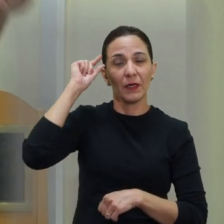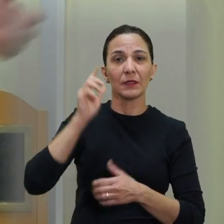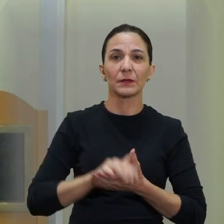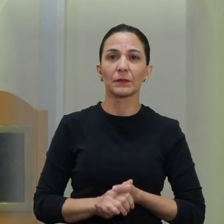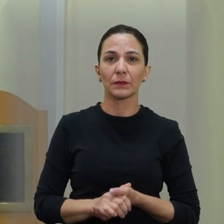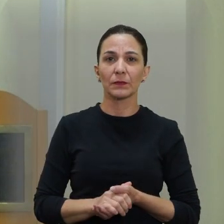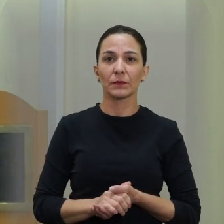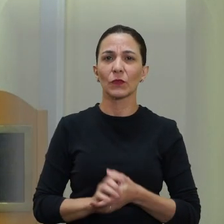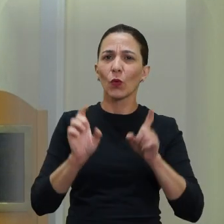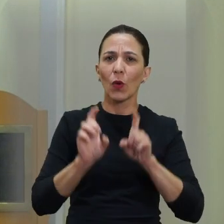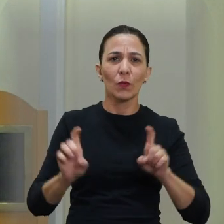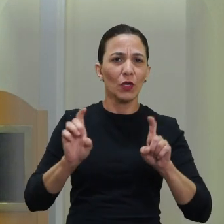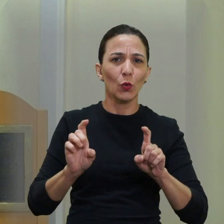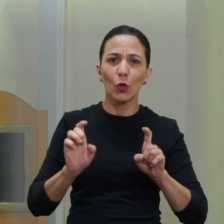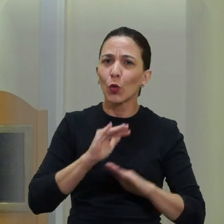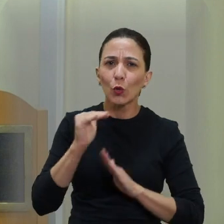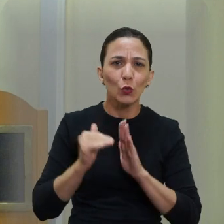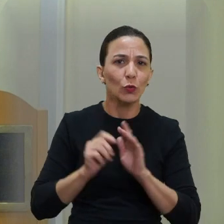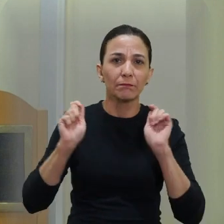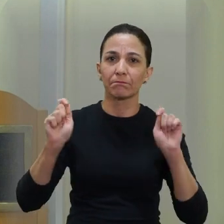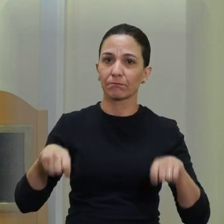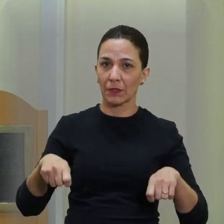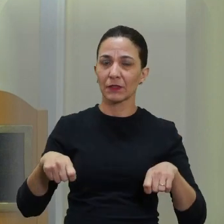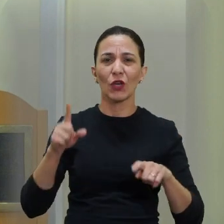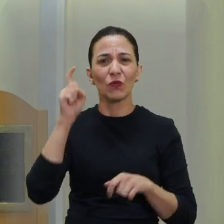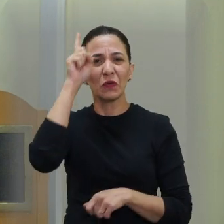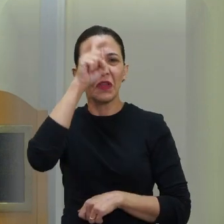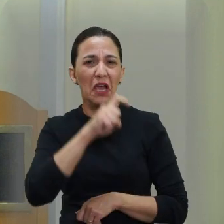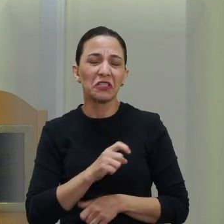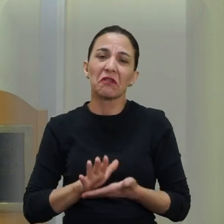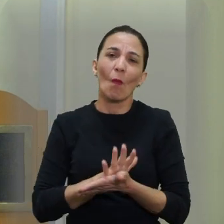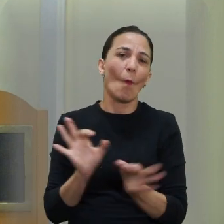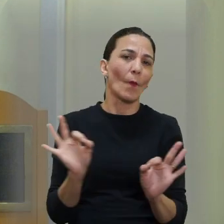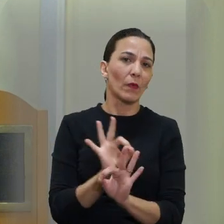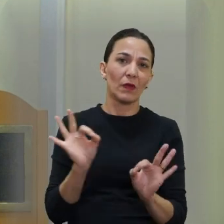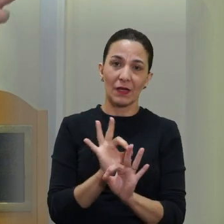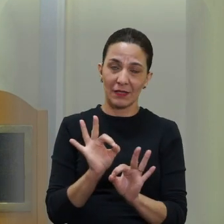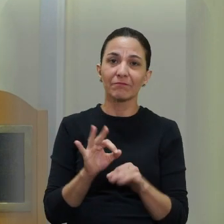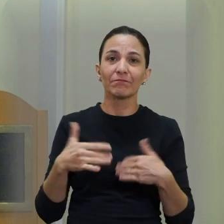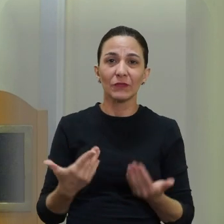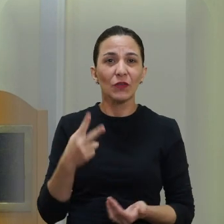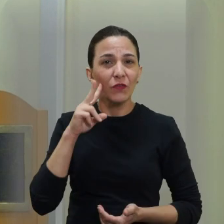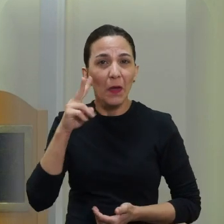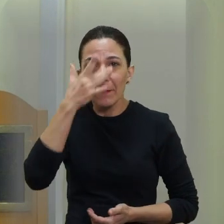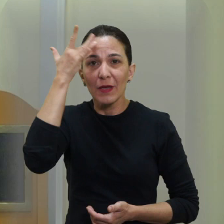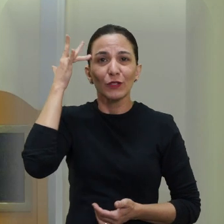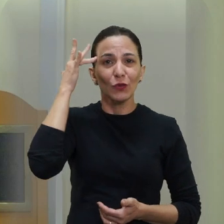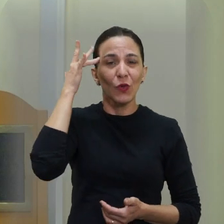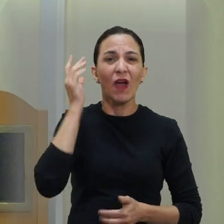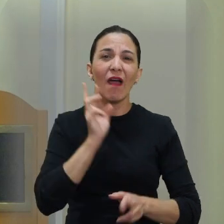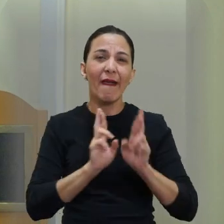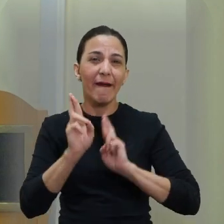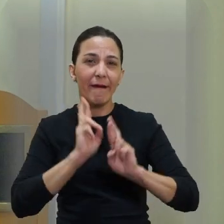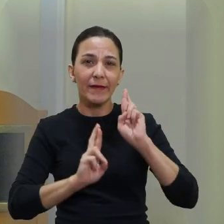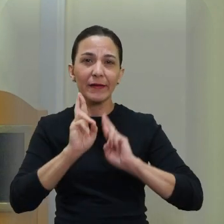Marquesi da Rádio. Hoje o computador faz tudo, não tem muita dificuldade de se apresentar. Eu vejo